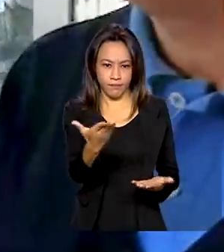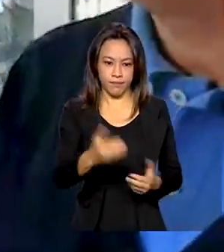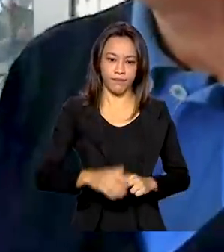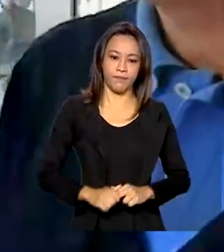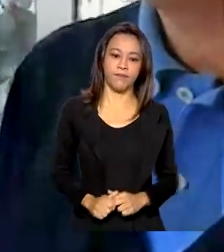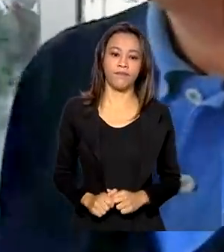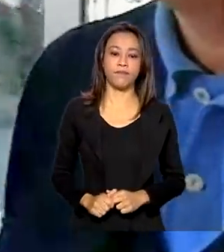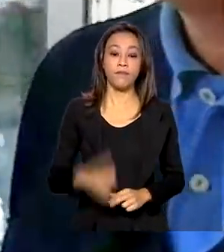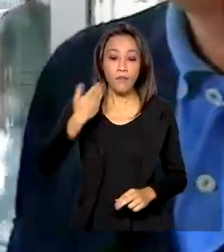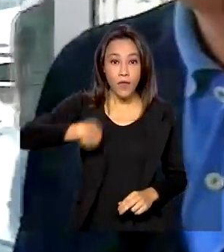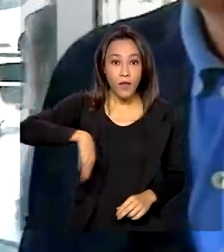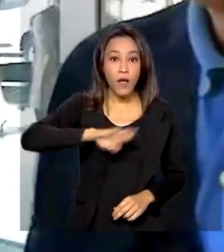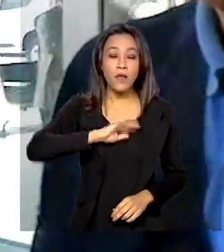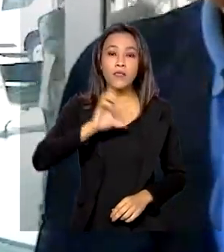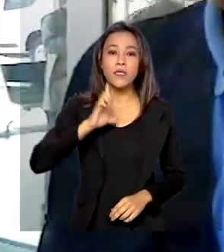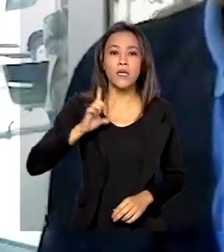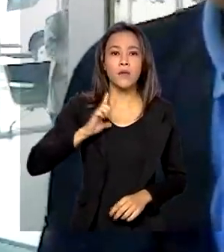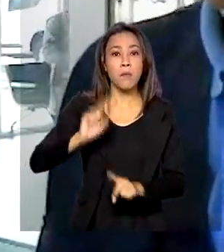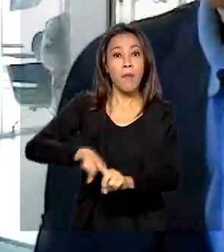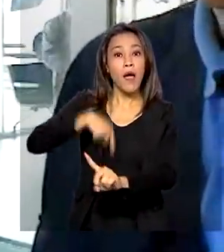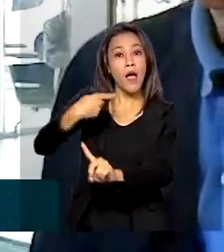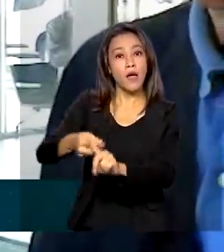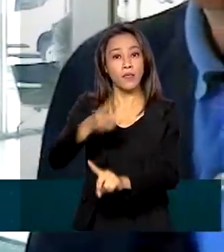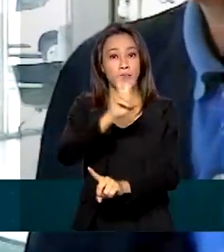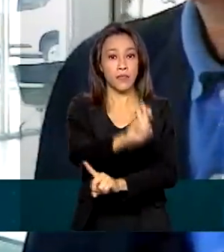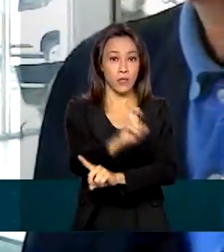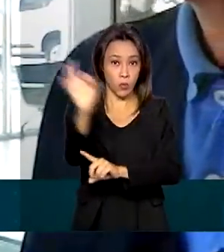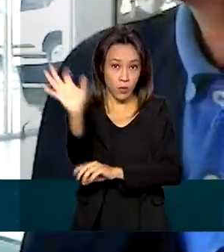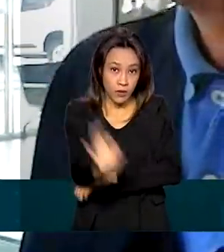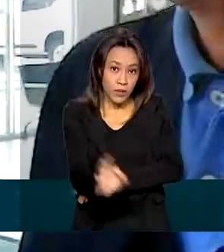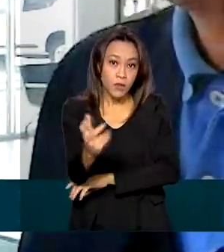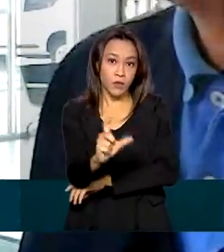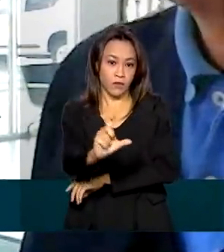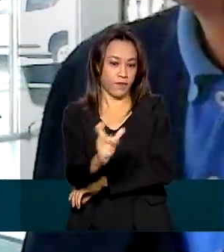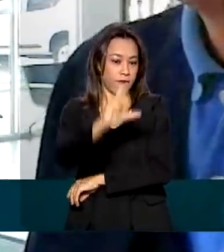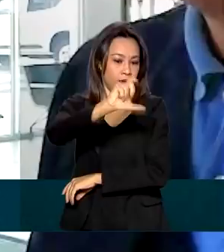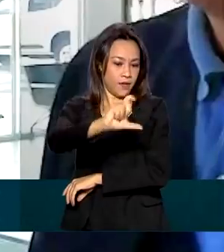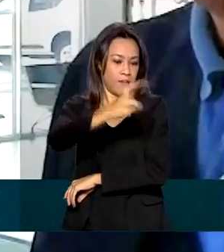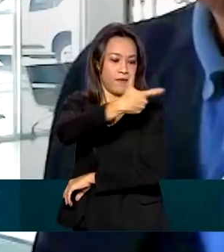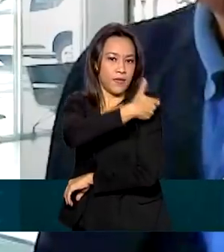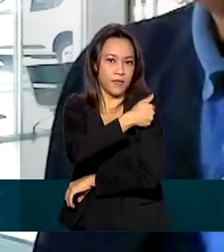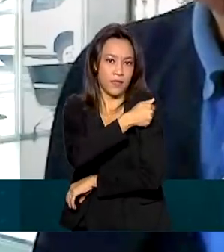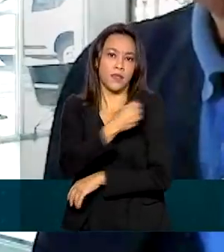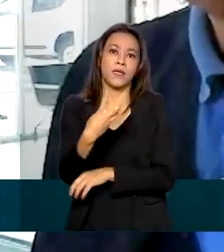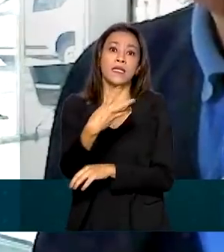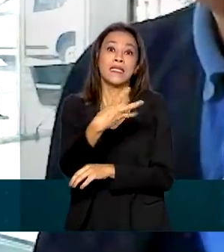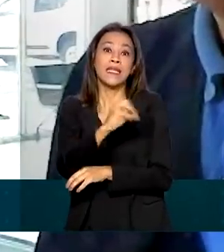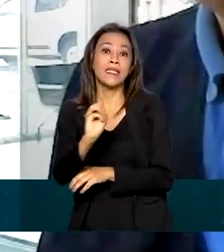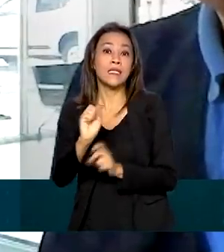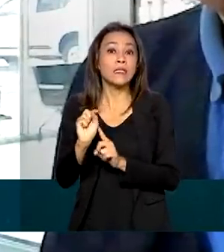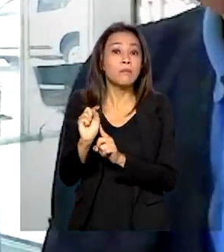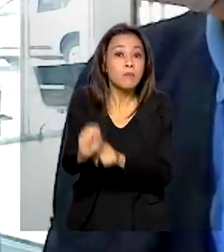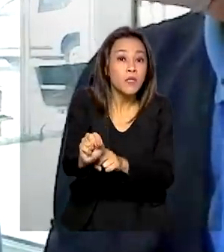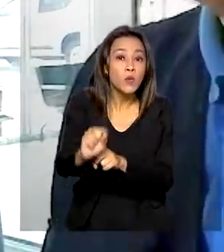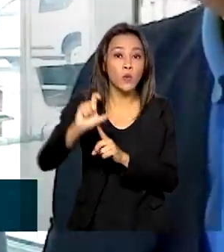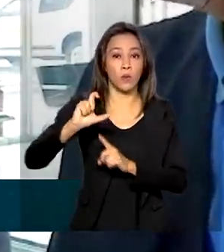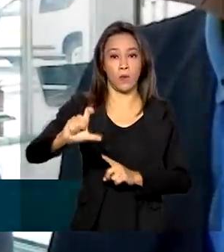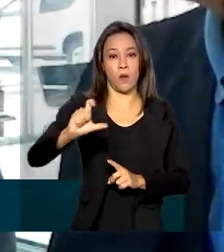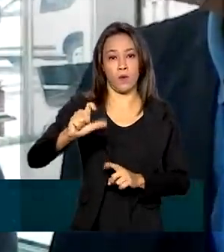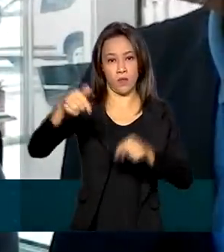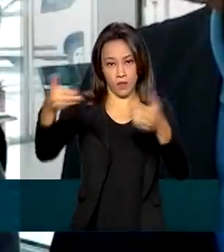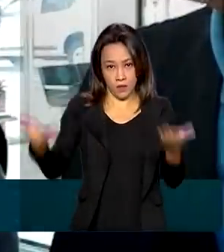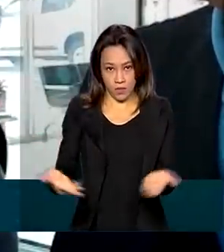Nós teremos 5% a mais de vacinas, isso é aproximadamente 300 mil doses nesse primeiro momento.